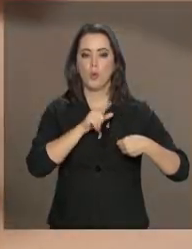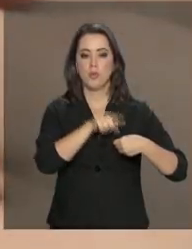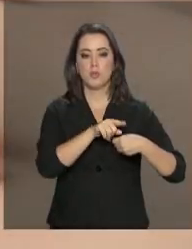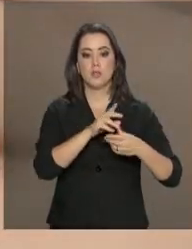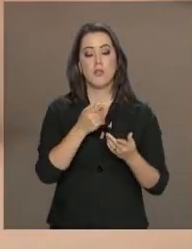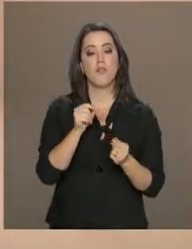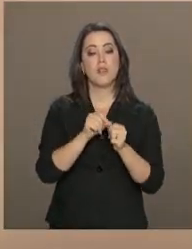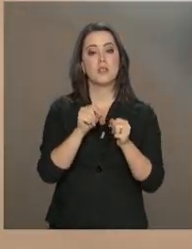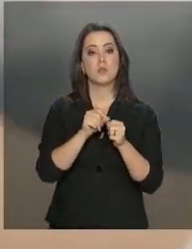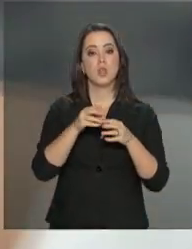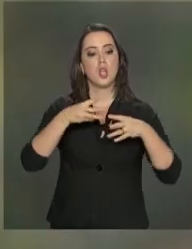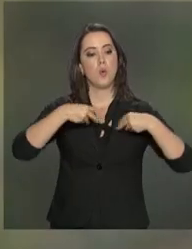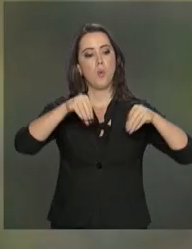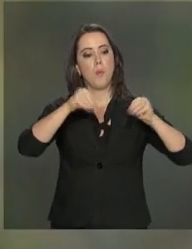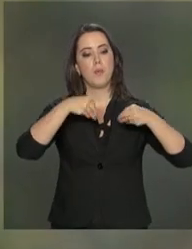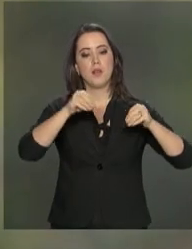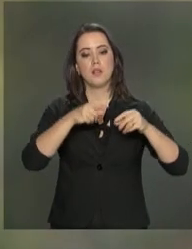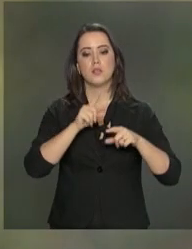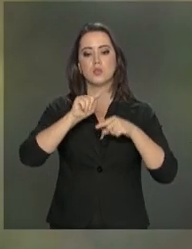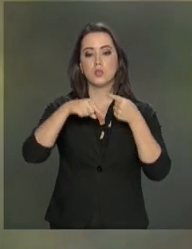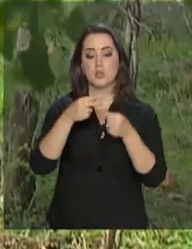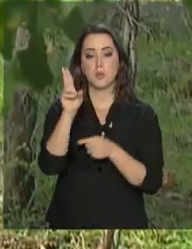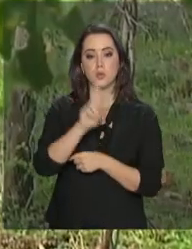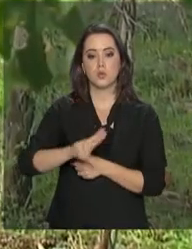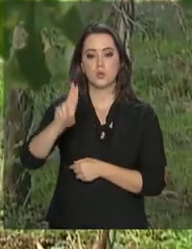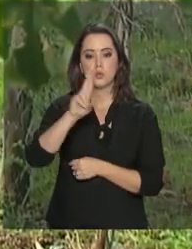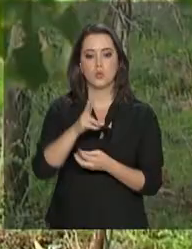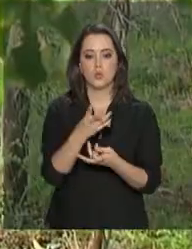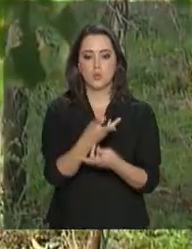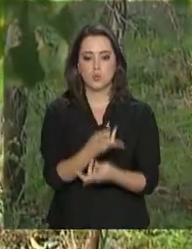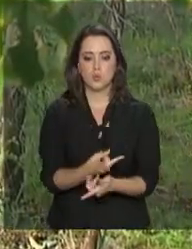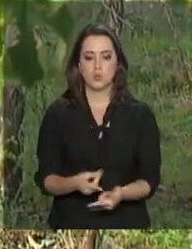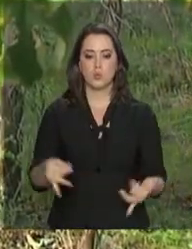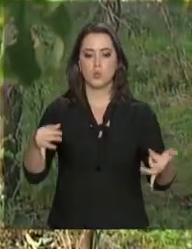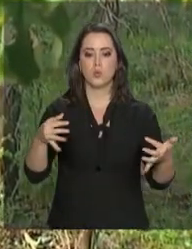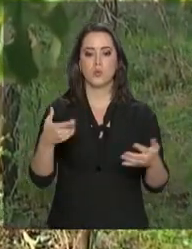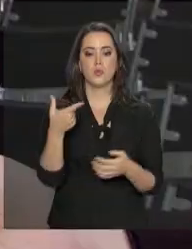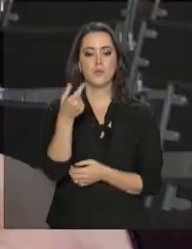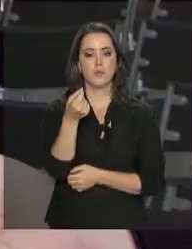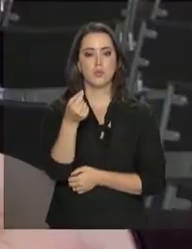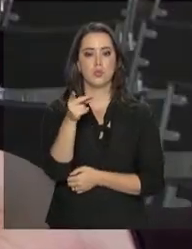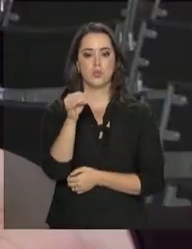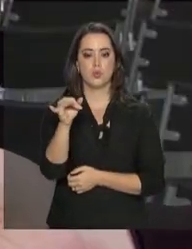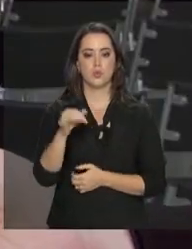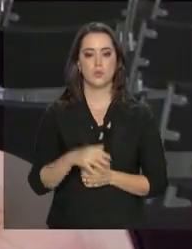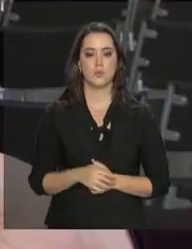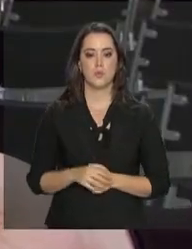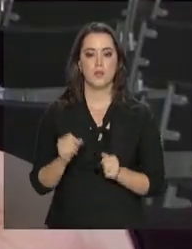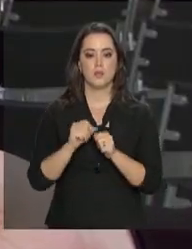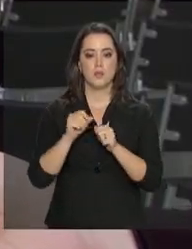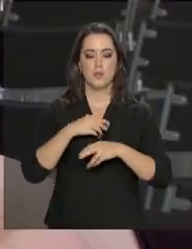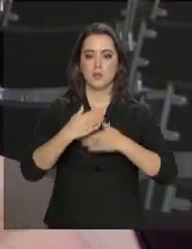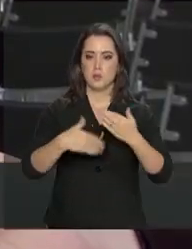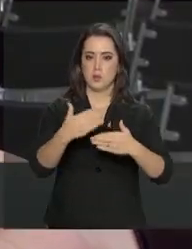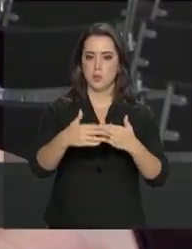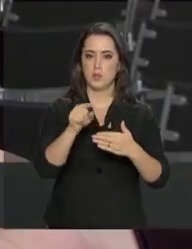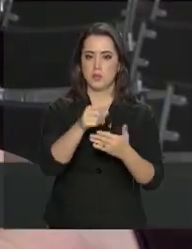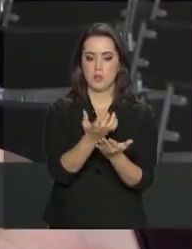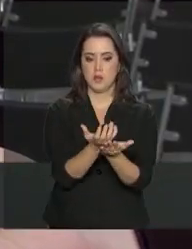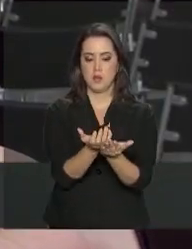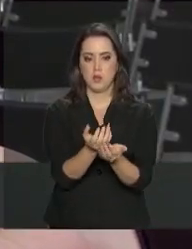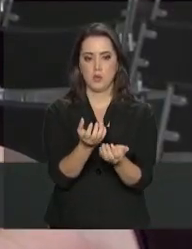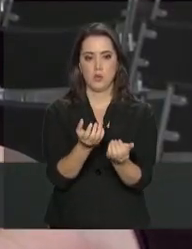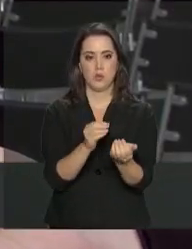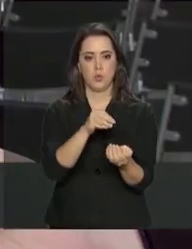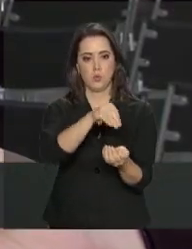plástico biodegradável que, após o usado, se decompõe em 20 dias. Quando se faz o processamento da casca, para